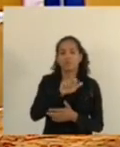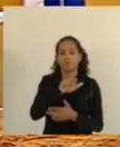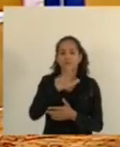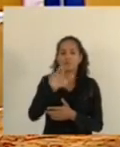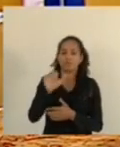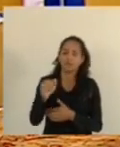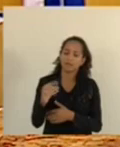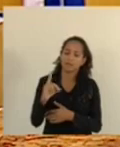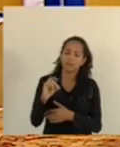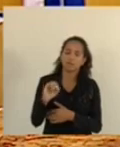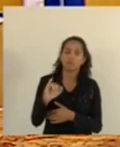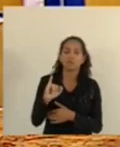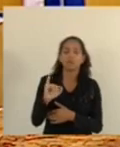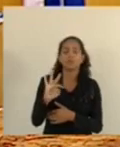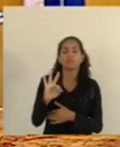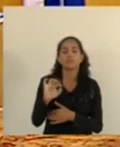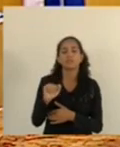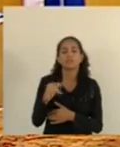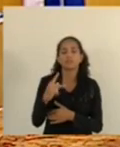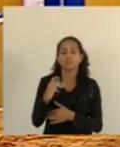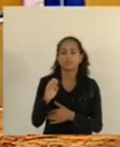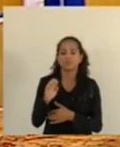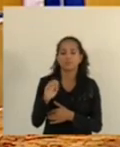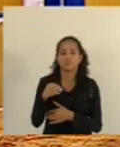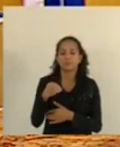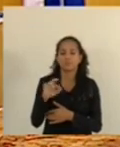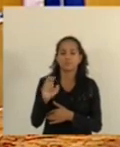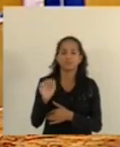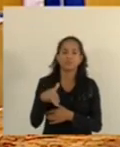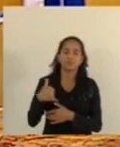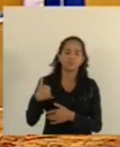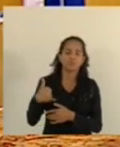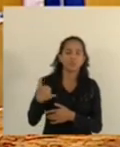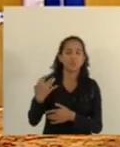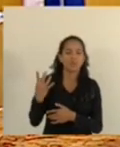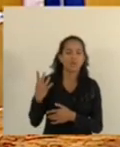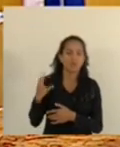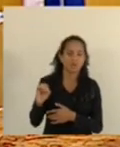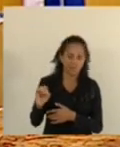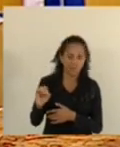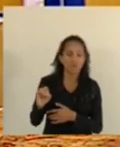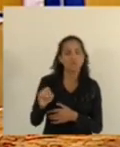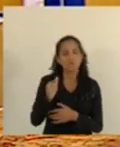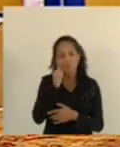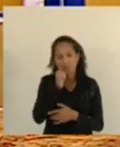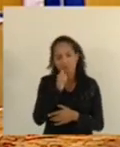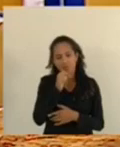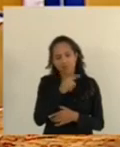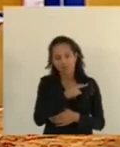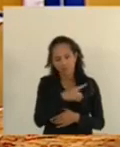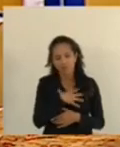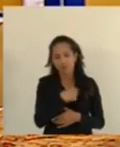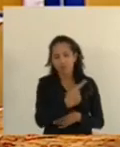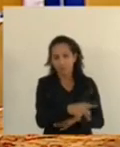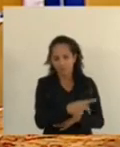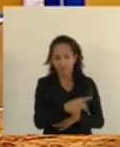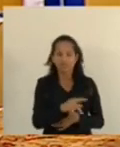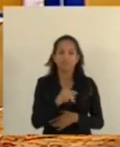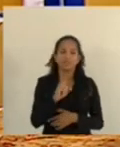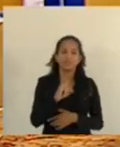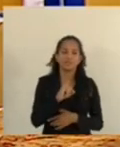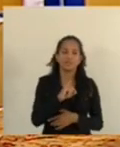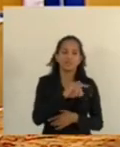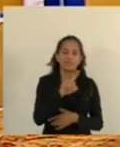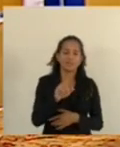Uma senhora, Charlene Demis Gonçalves, 40 anos e sua filha, Yasquiel Júnior